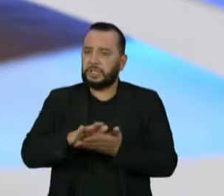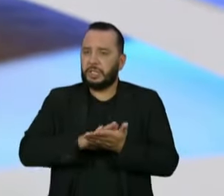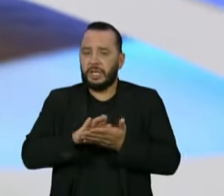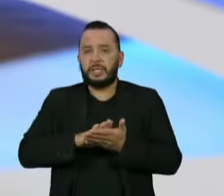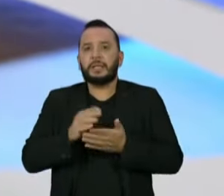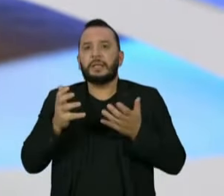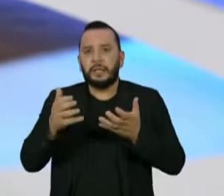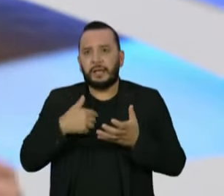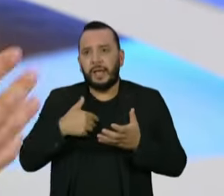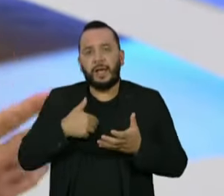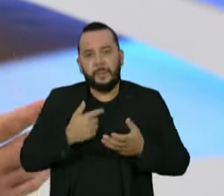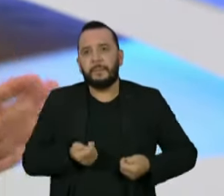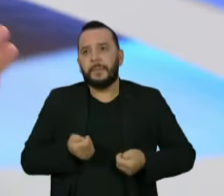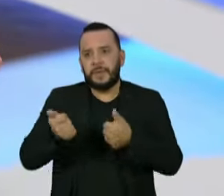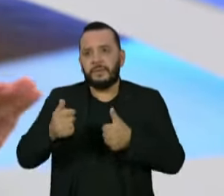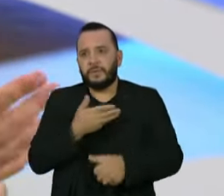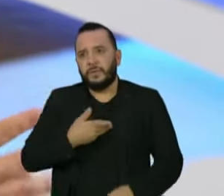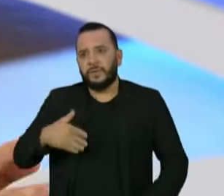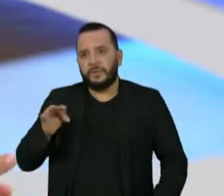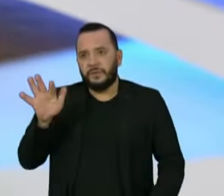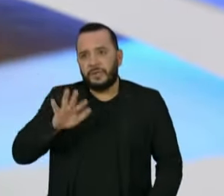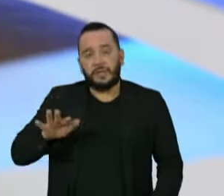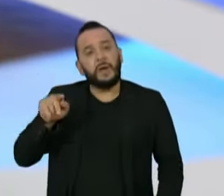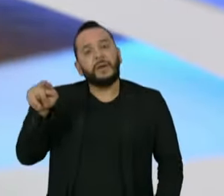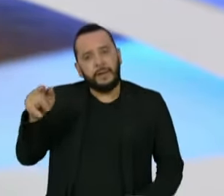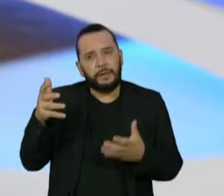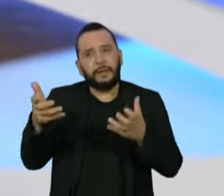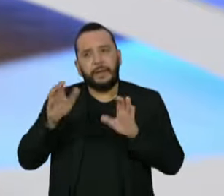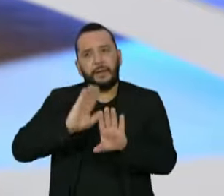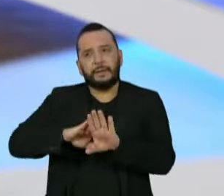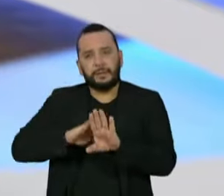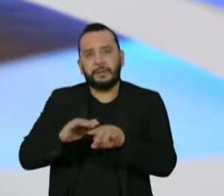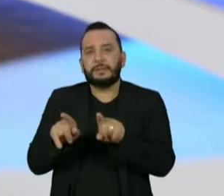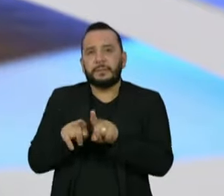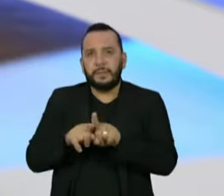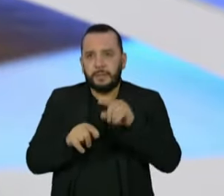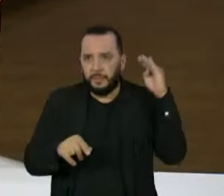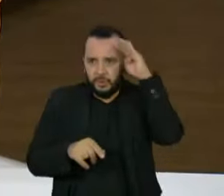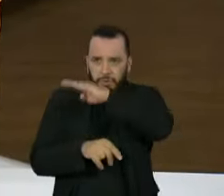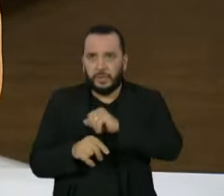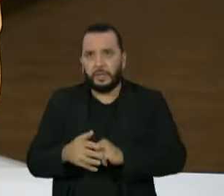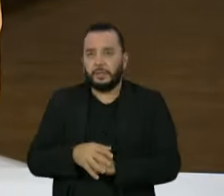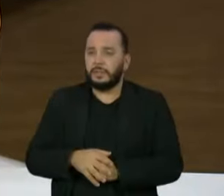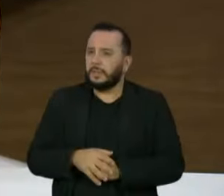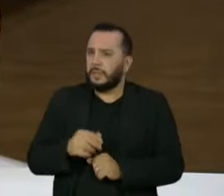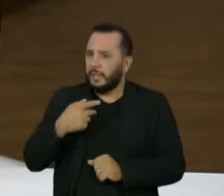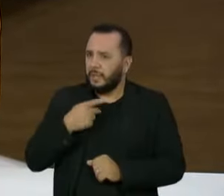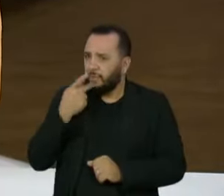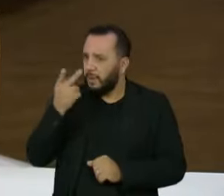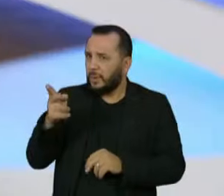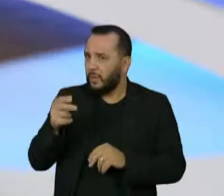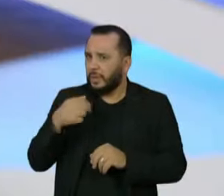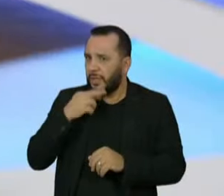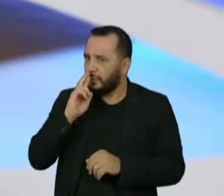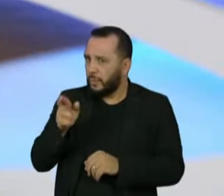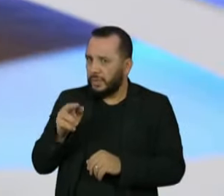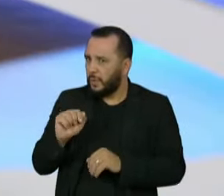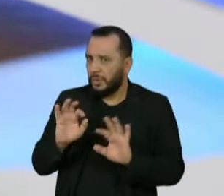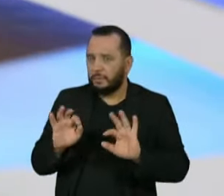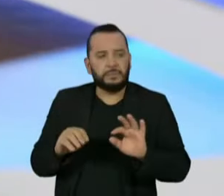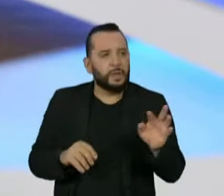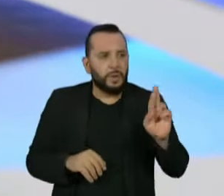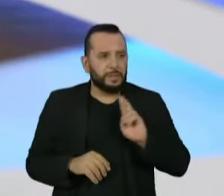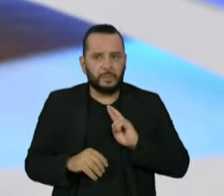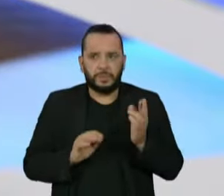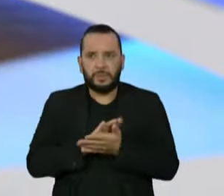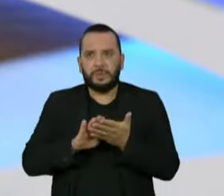tipo de vantagem do governo federal. Que vantagem? Só quem pode falar é ele e o próprio Jair Bolsonaro. Ele respondeu sobre o motivo não republicano? Não, ele foi incapaz